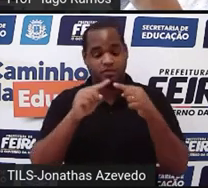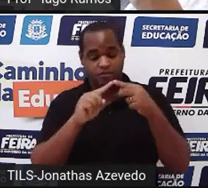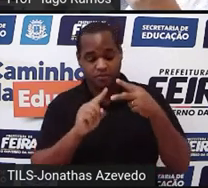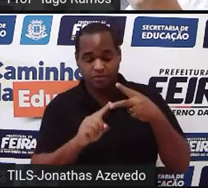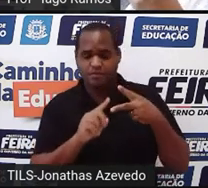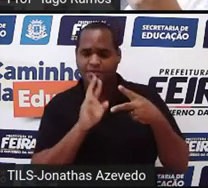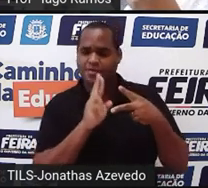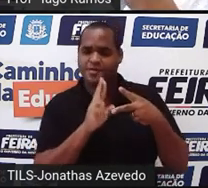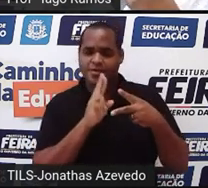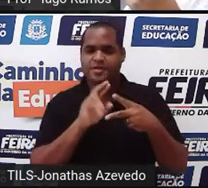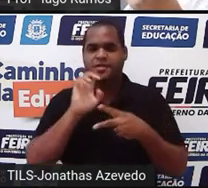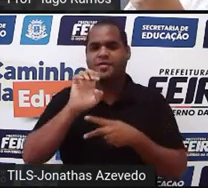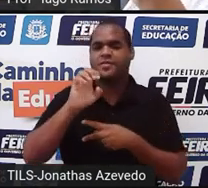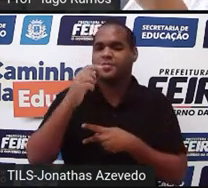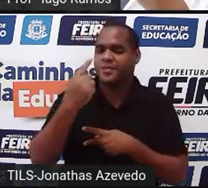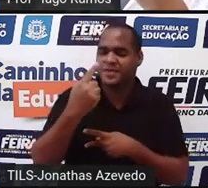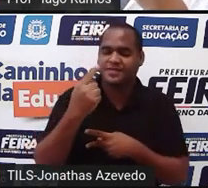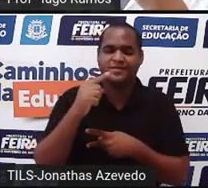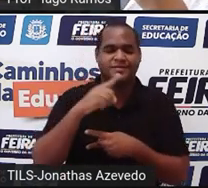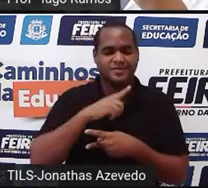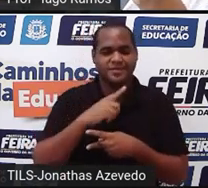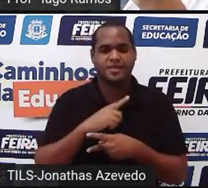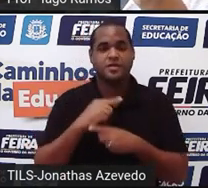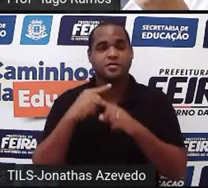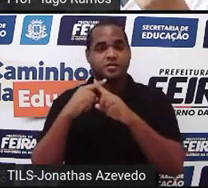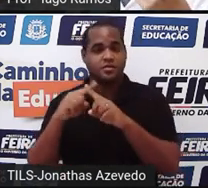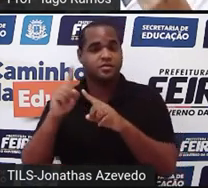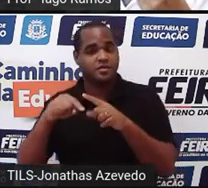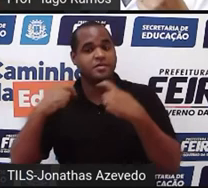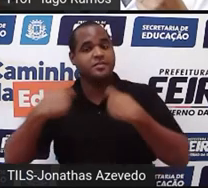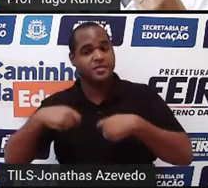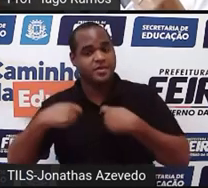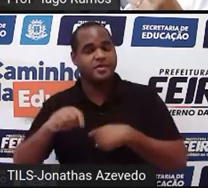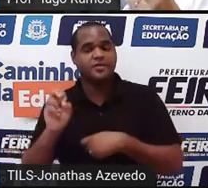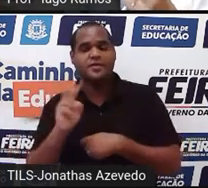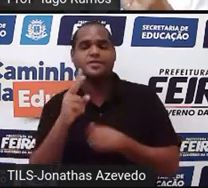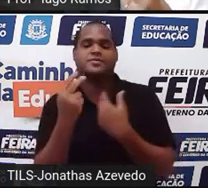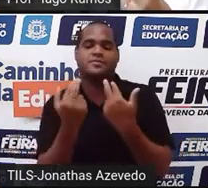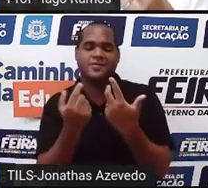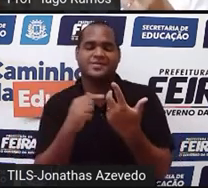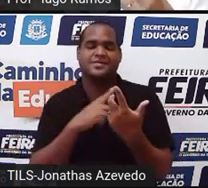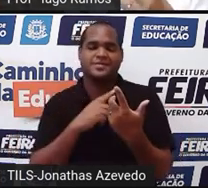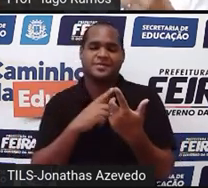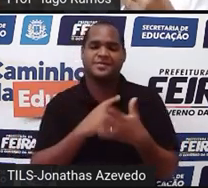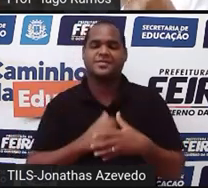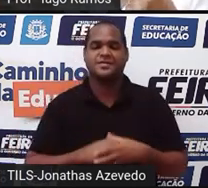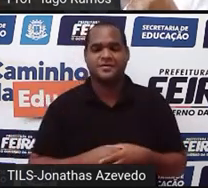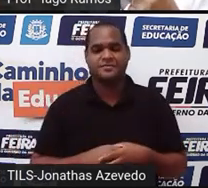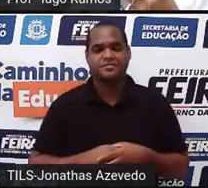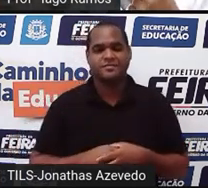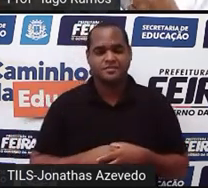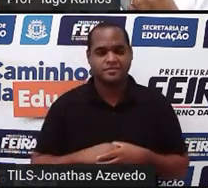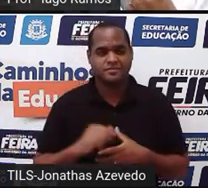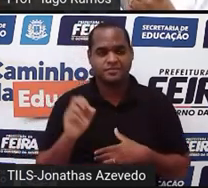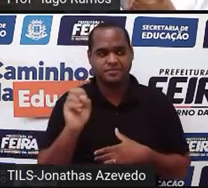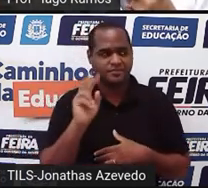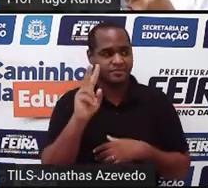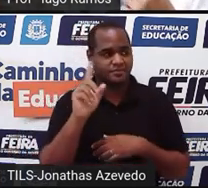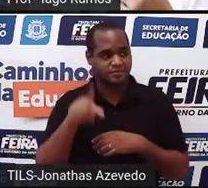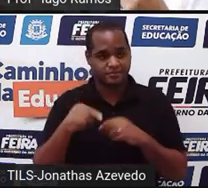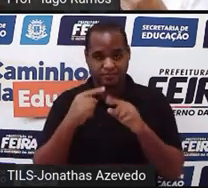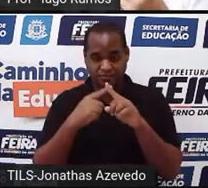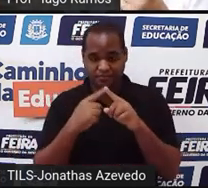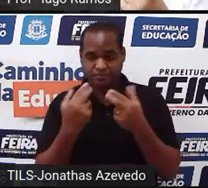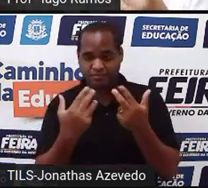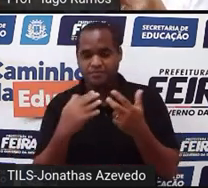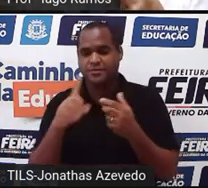equações e o valor de x em uma tem que ser o mesmo valor de x em outra, na outra. O valor de y em uma tem que